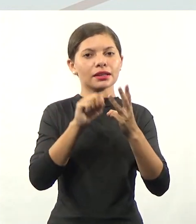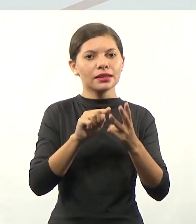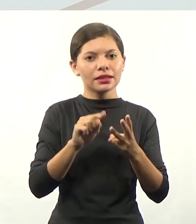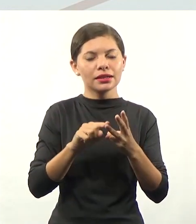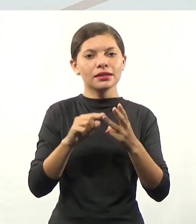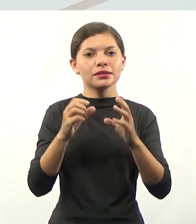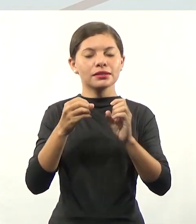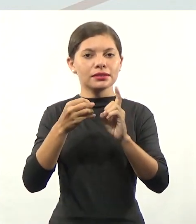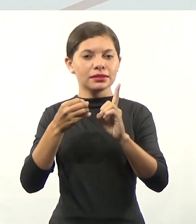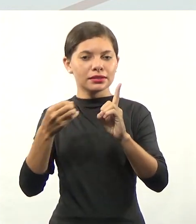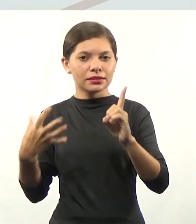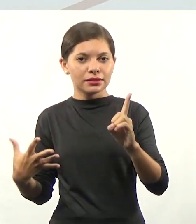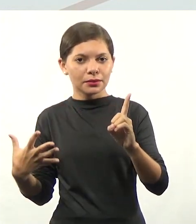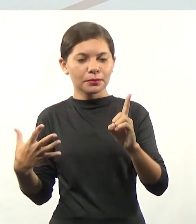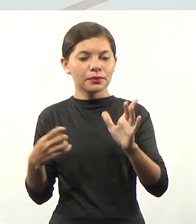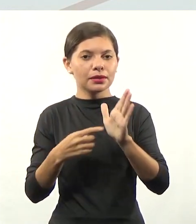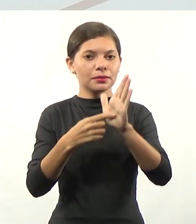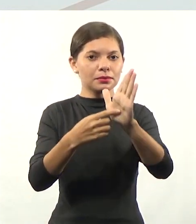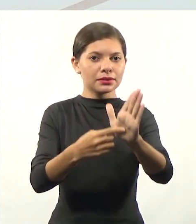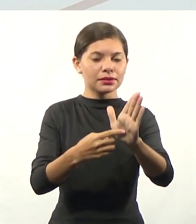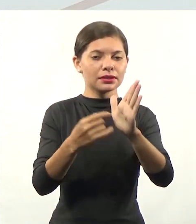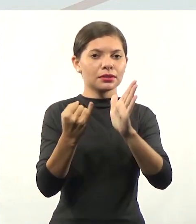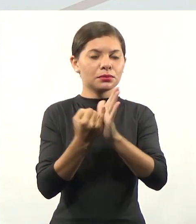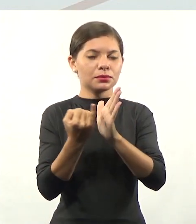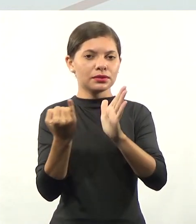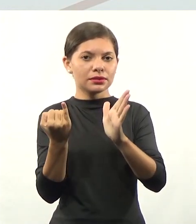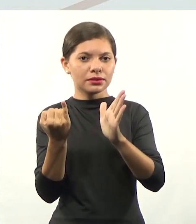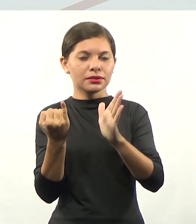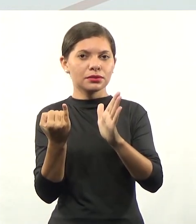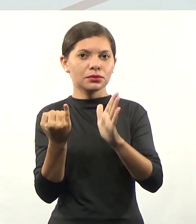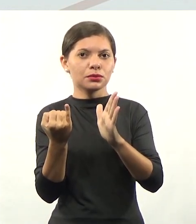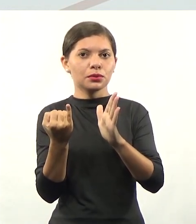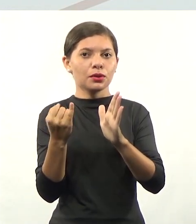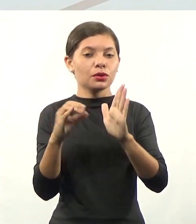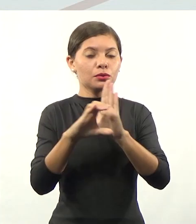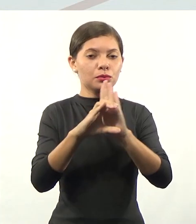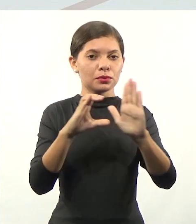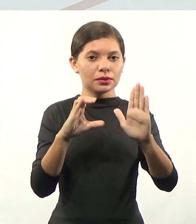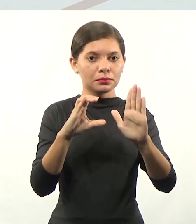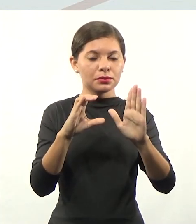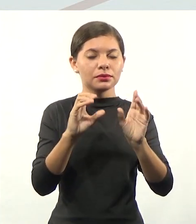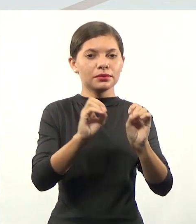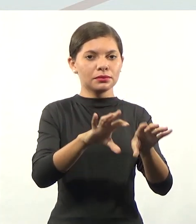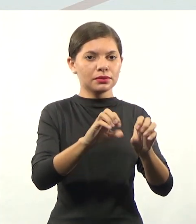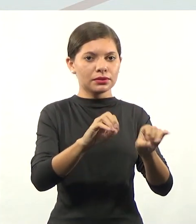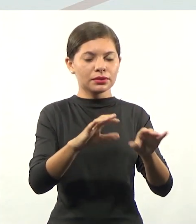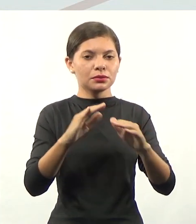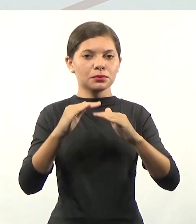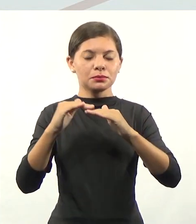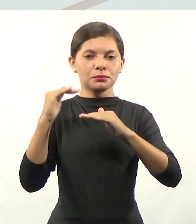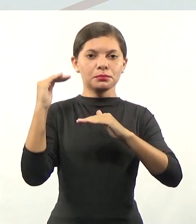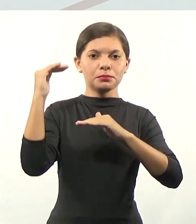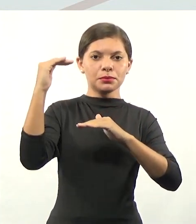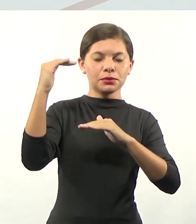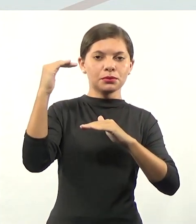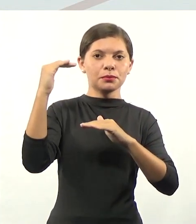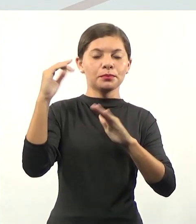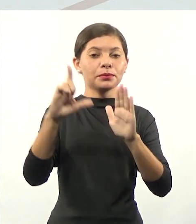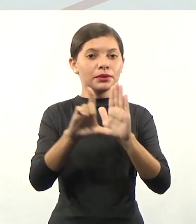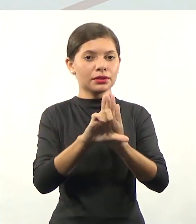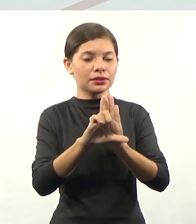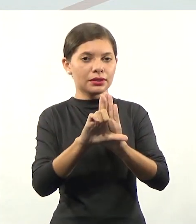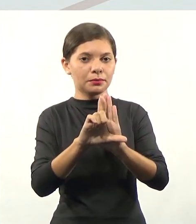apresentado nesses incisos do artigo, do capítulo da educação superior na LDB.